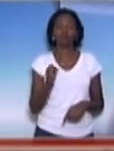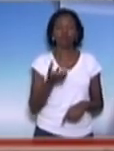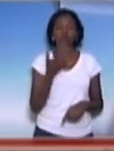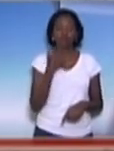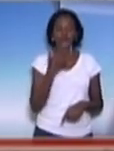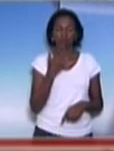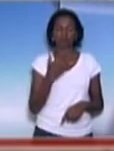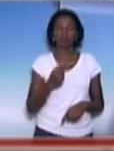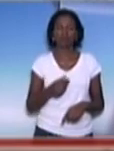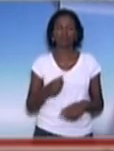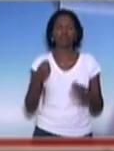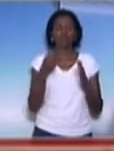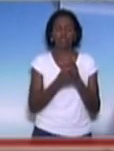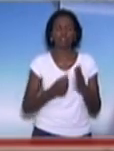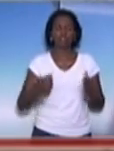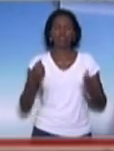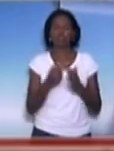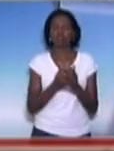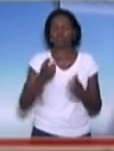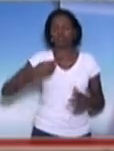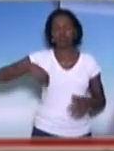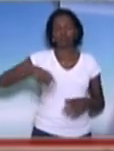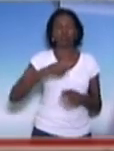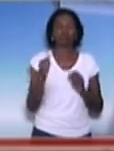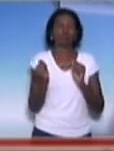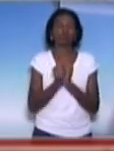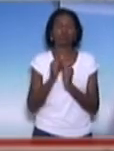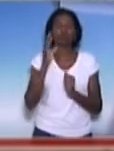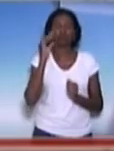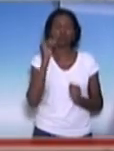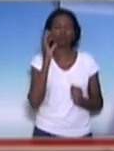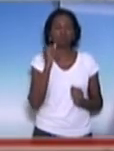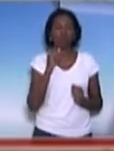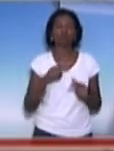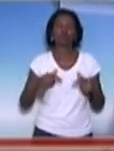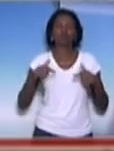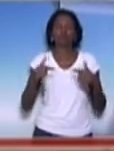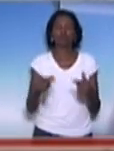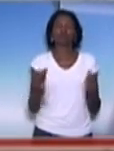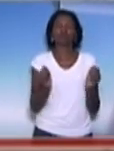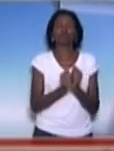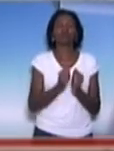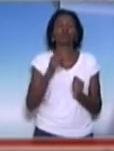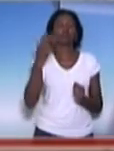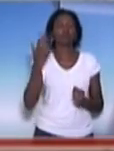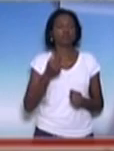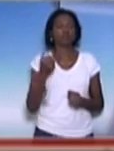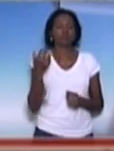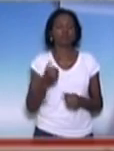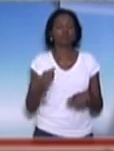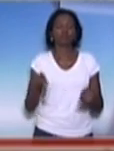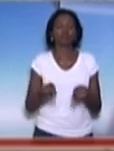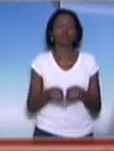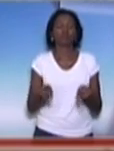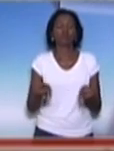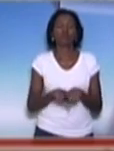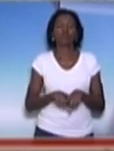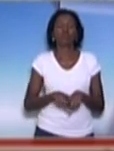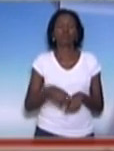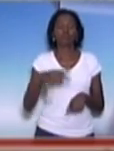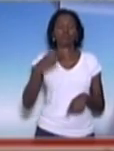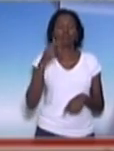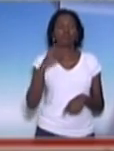Essa tem sido a nossa grande luta aqui, junto com os servidores da ativa, com os aposentados e também com